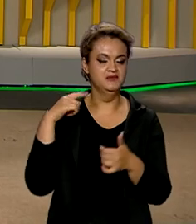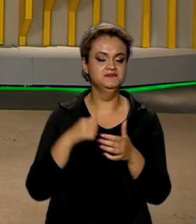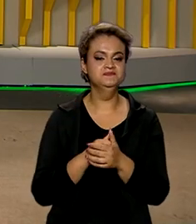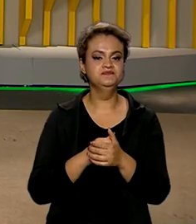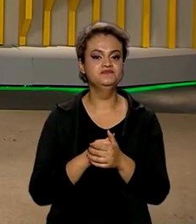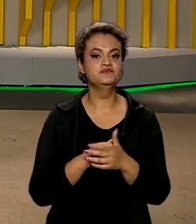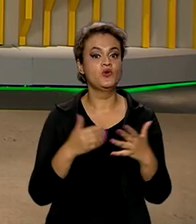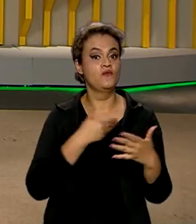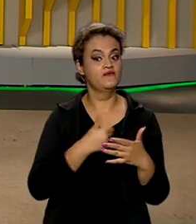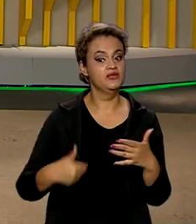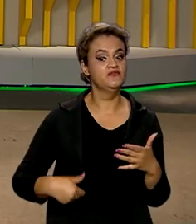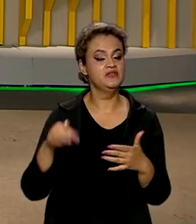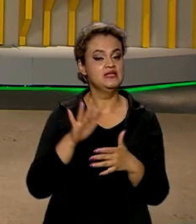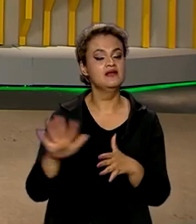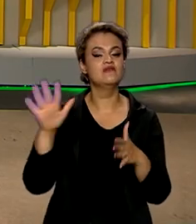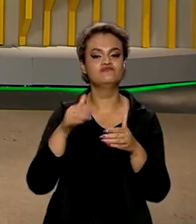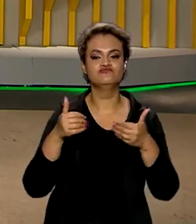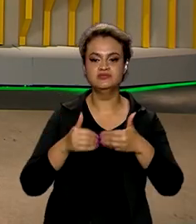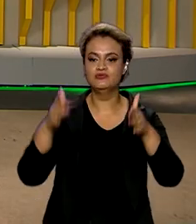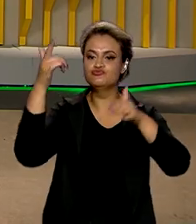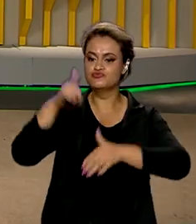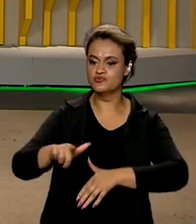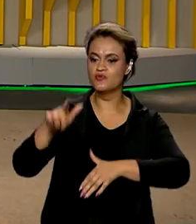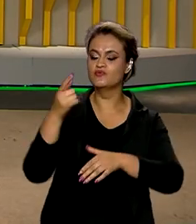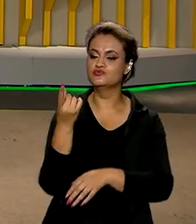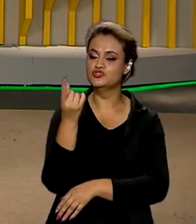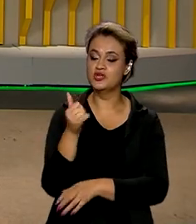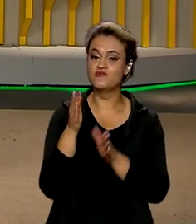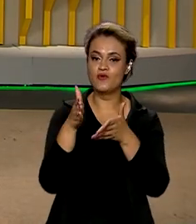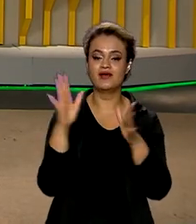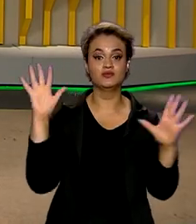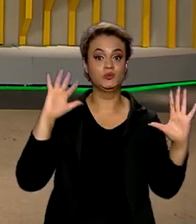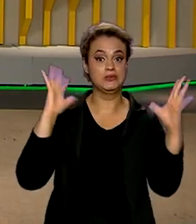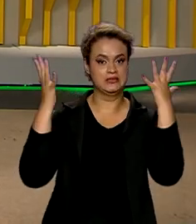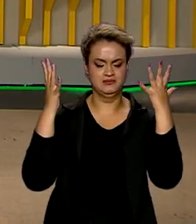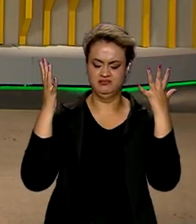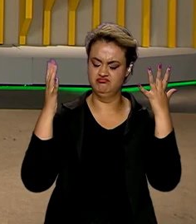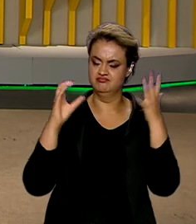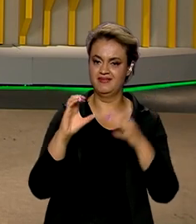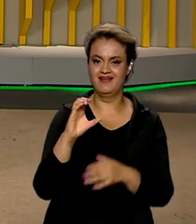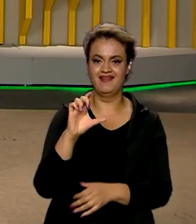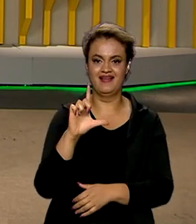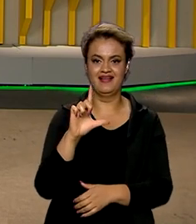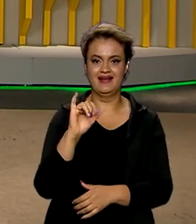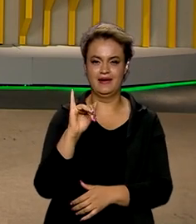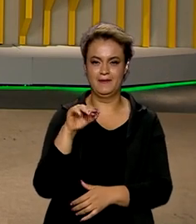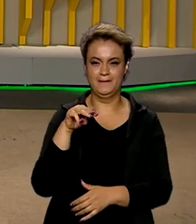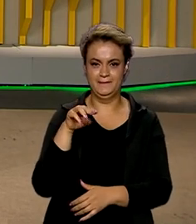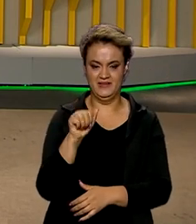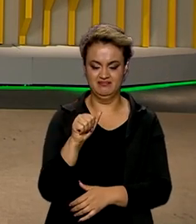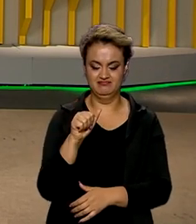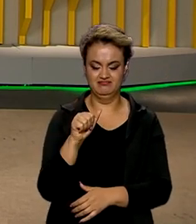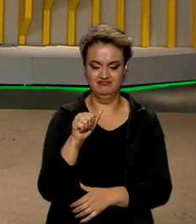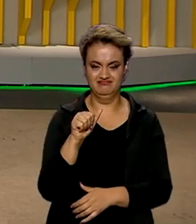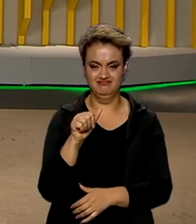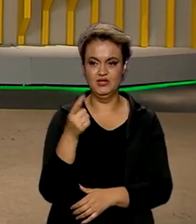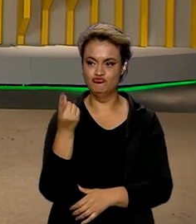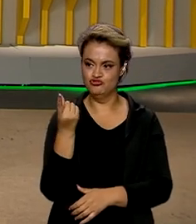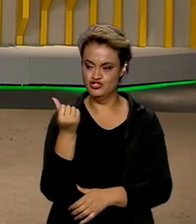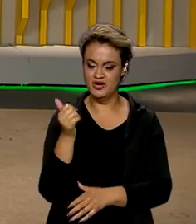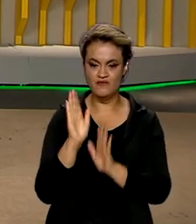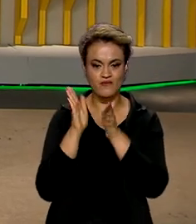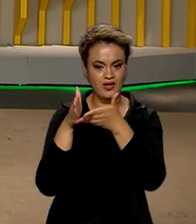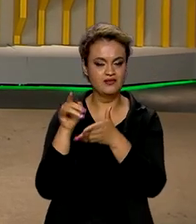O governo federal, Ana, relançou hoje o Fundo Clima. É, o fundo, para a gente entender melhor, tem a meta de financiar